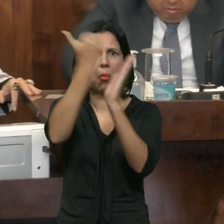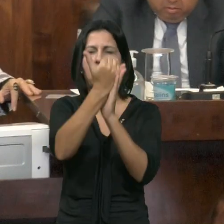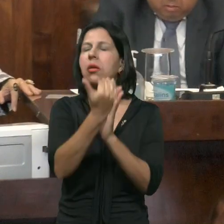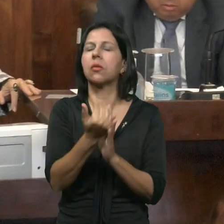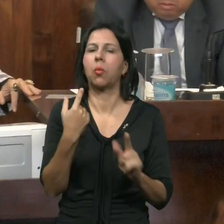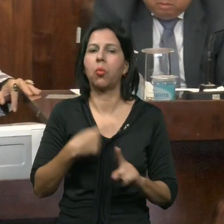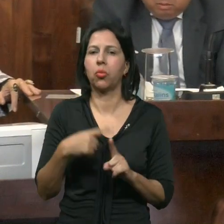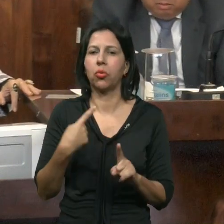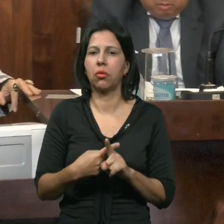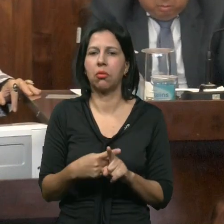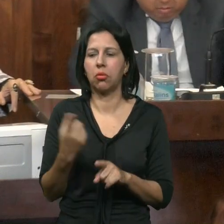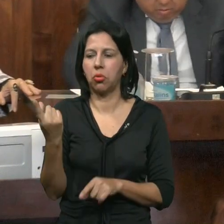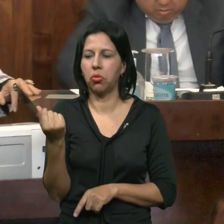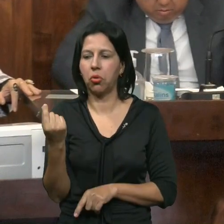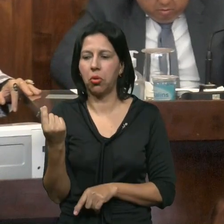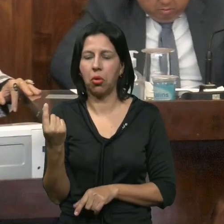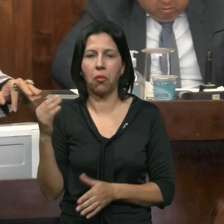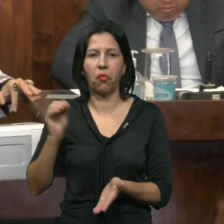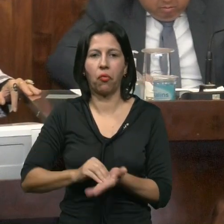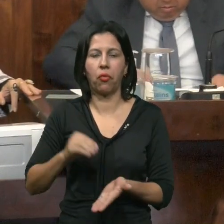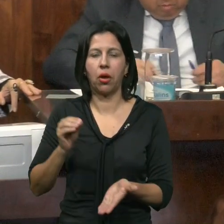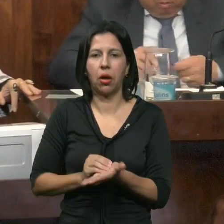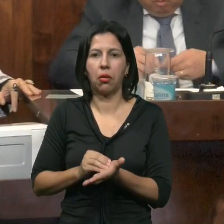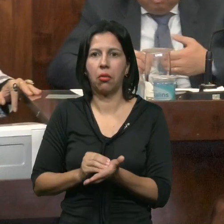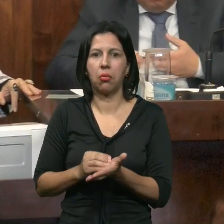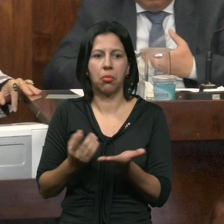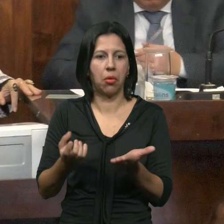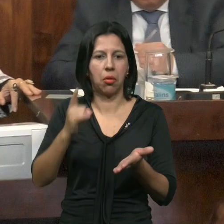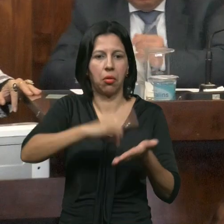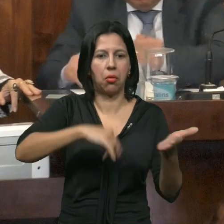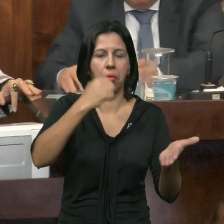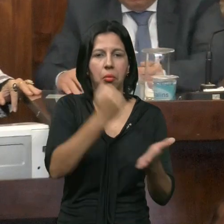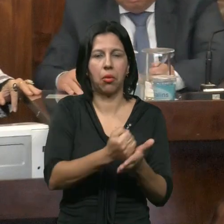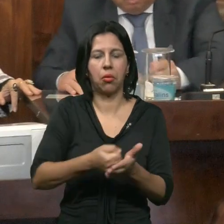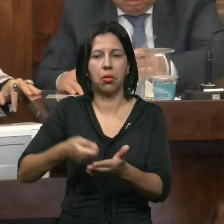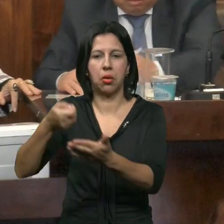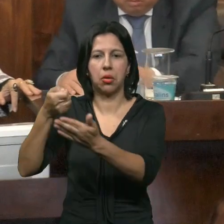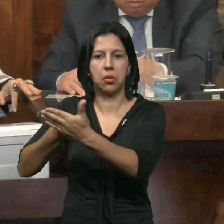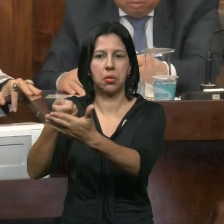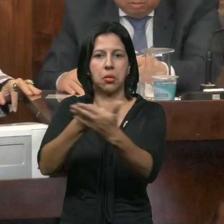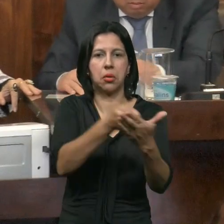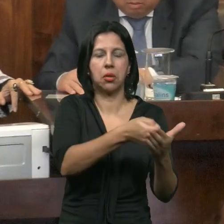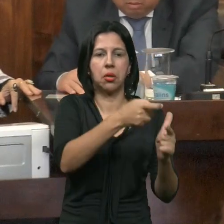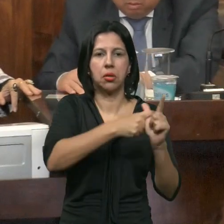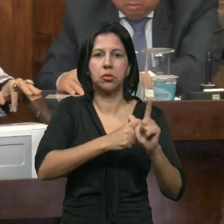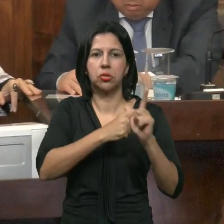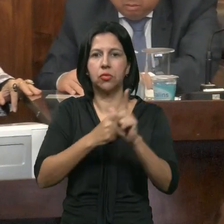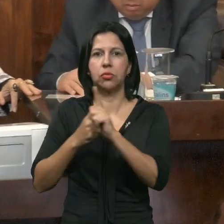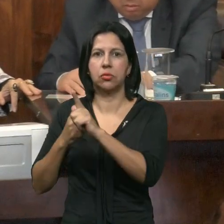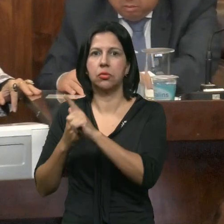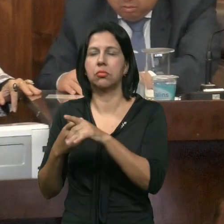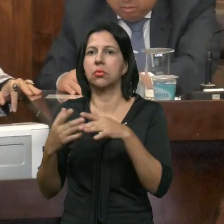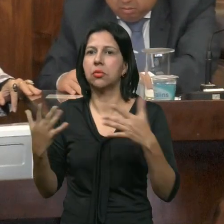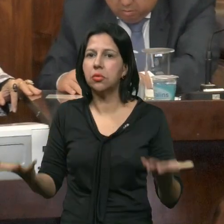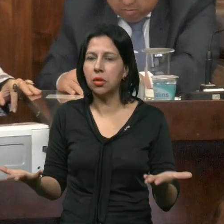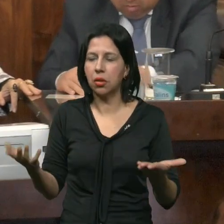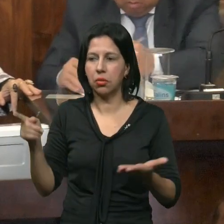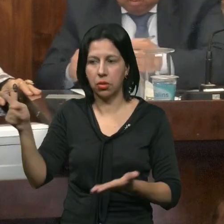Estão Assumindo Esses Compromissos Tão Elevados Vereador Danilo Fica Pergunta Só Não Tem Dinheiro Para